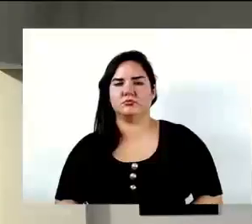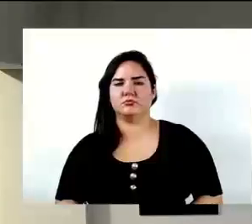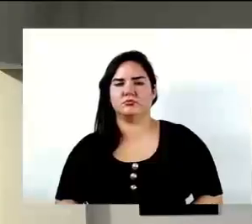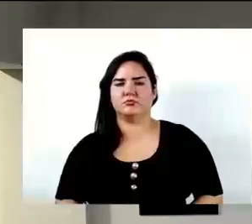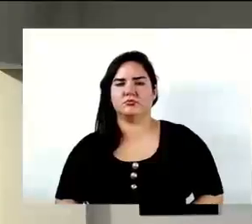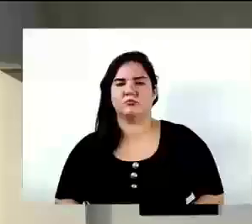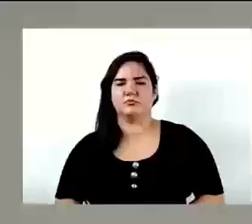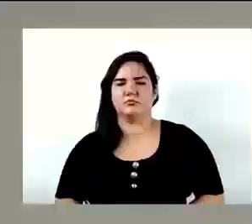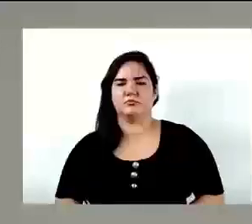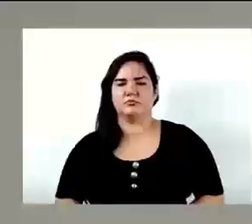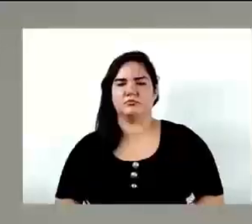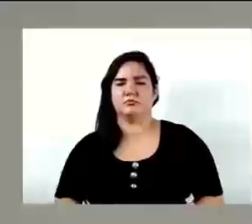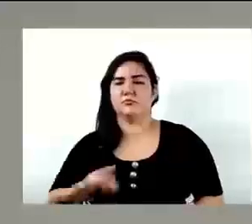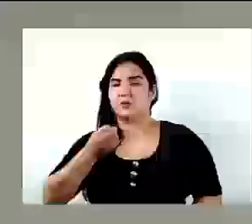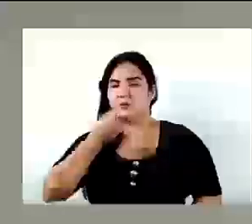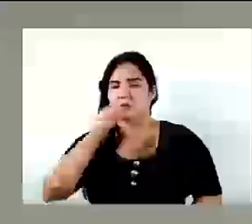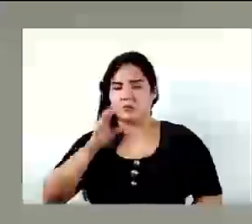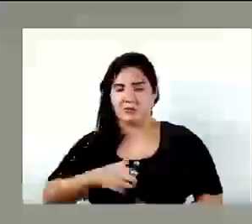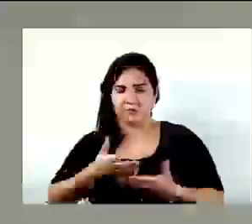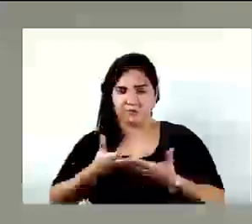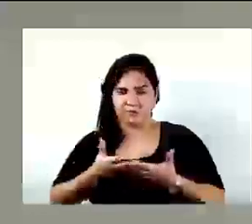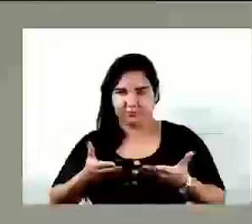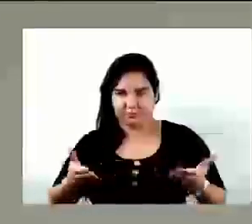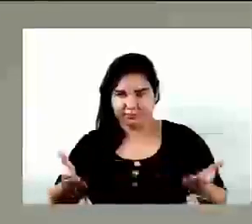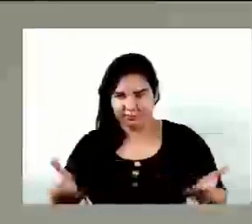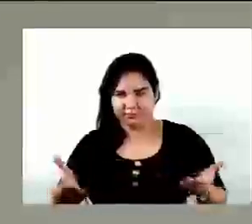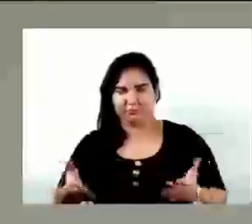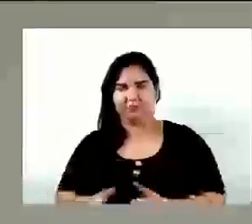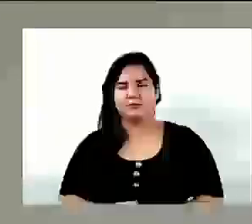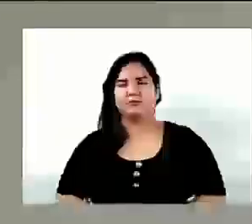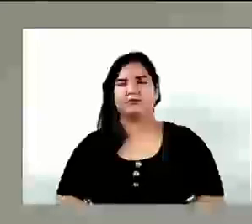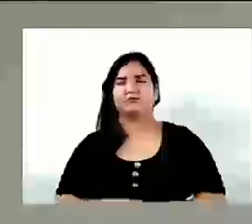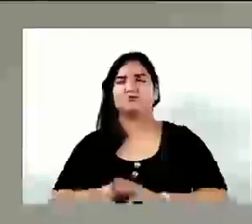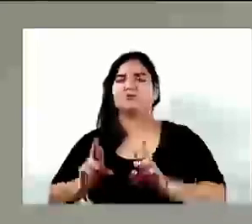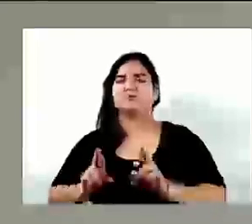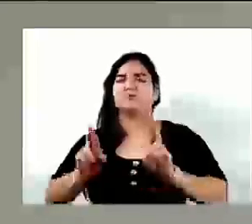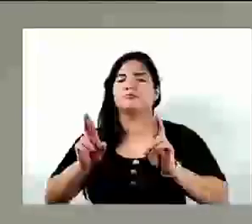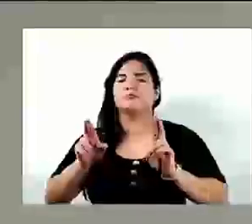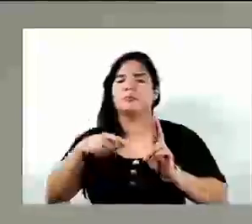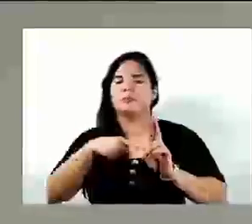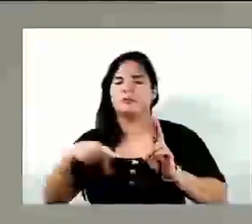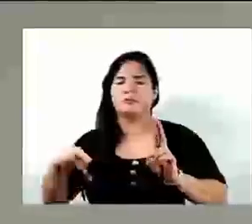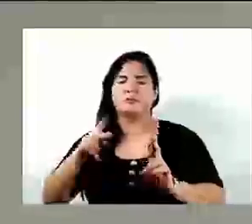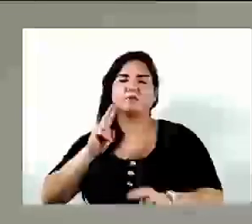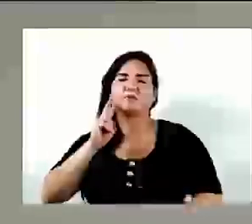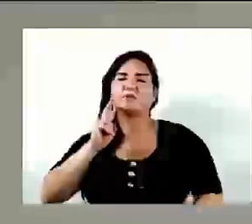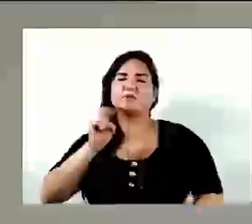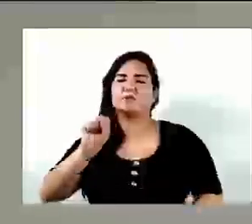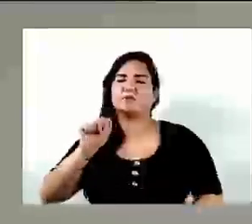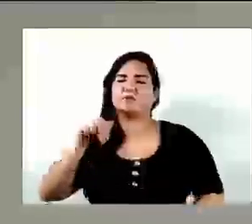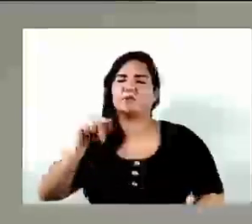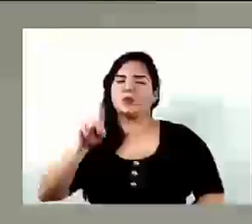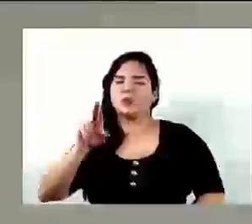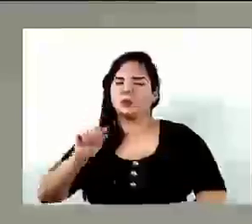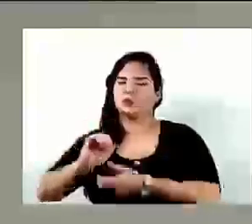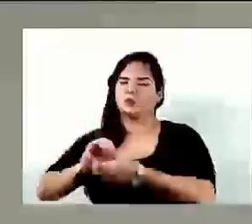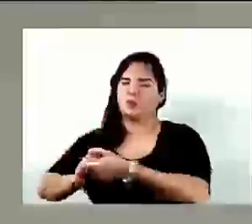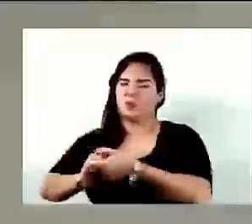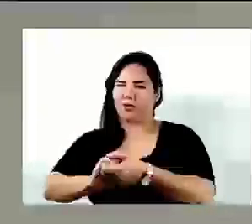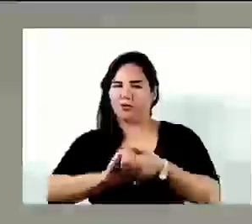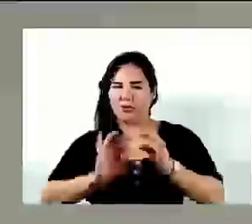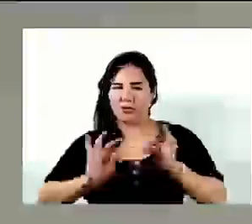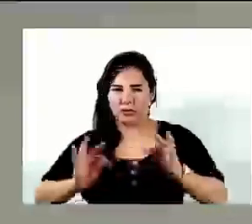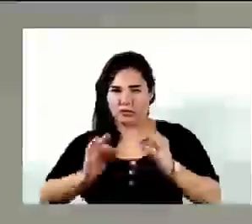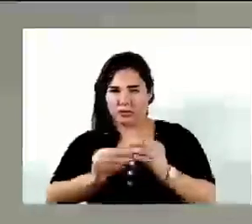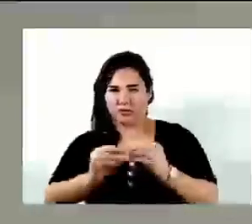Boa tarde a todos. Em nome do presidente, o vereador Sandro, cumprimento a todos os vereadores. Mais uma